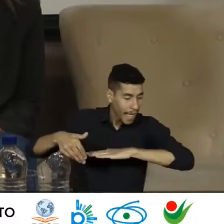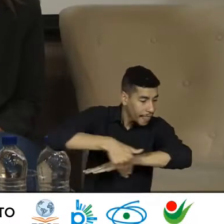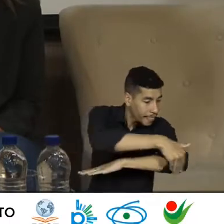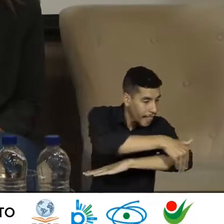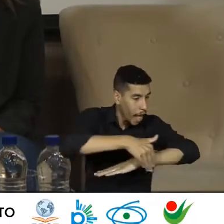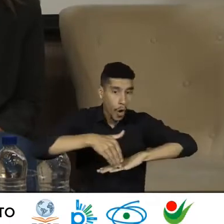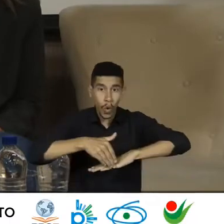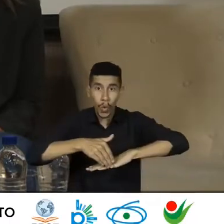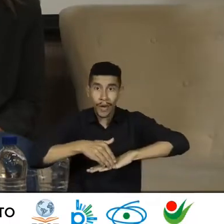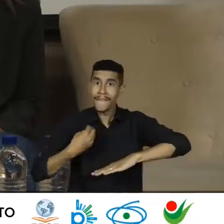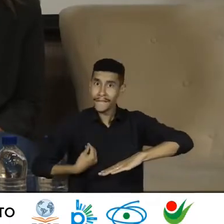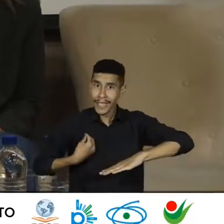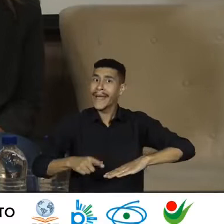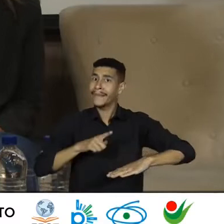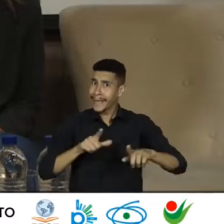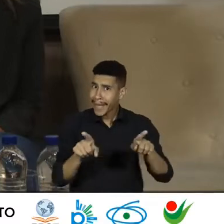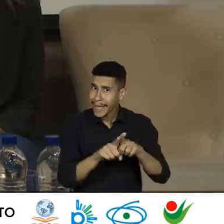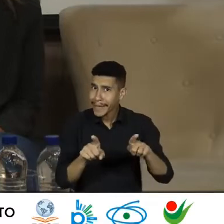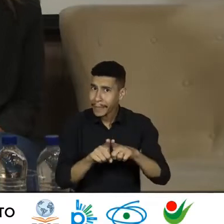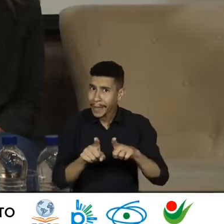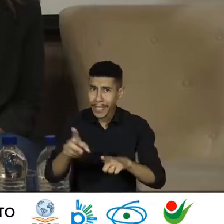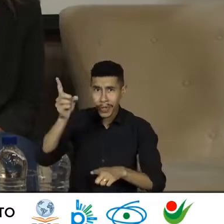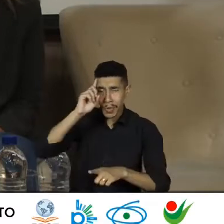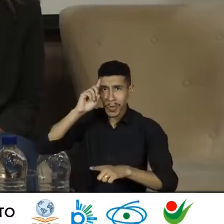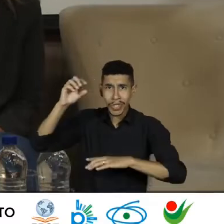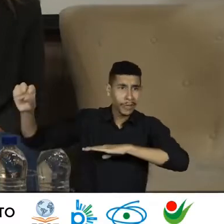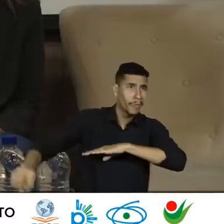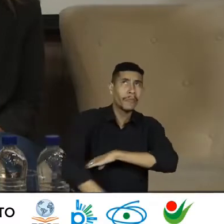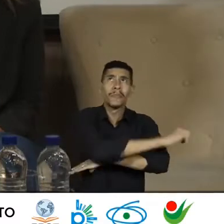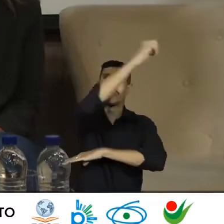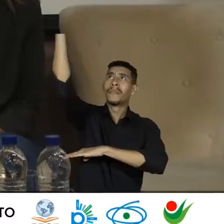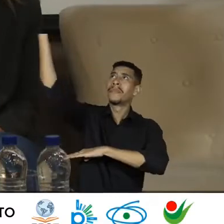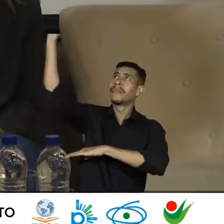E um novo dia já vem